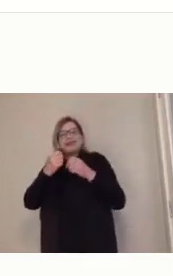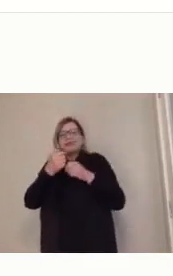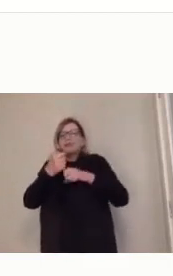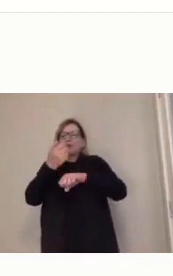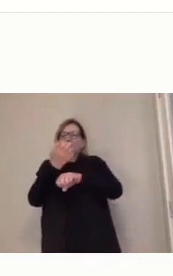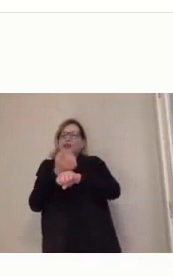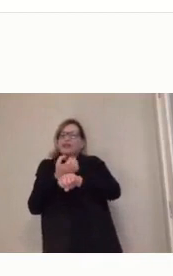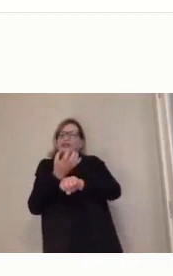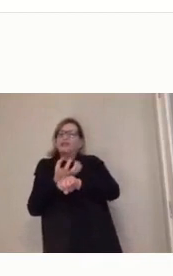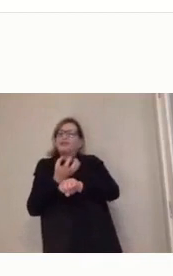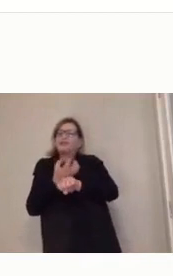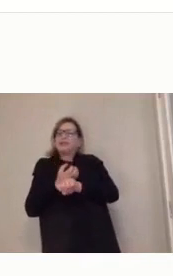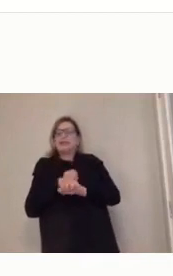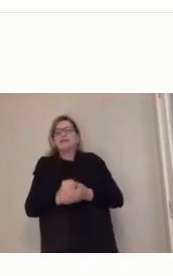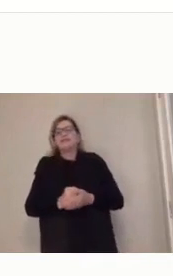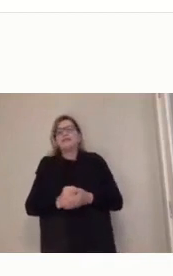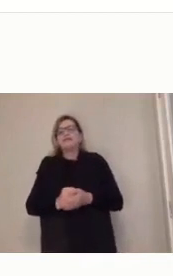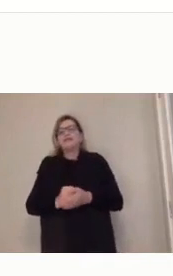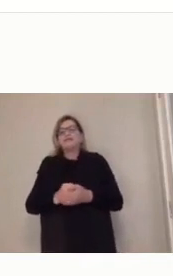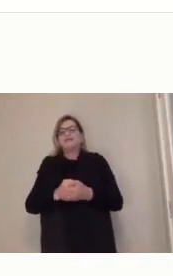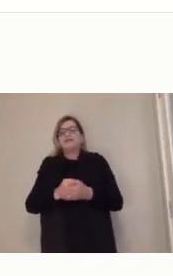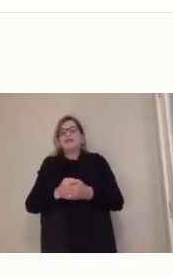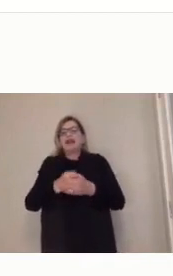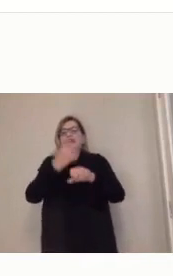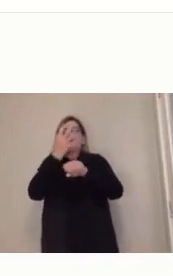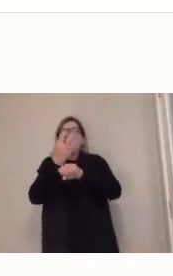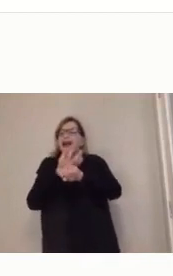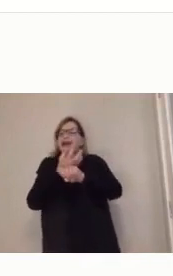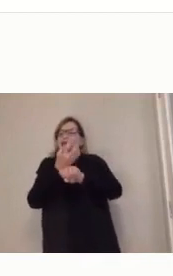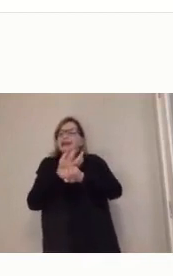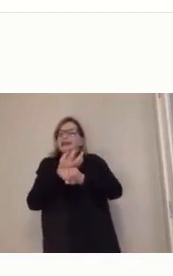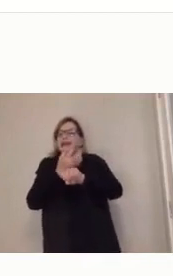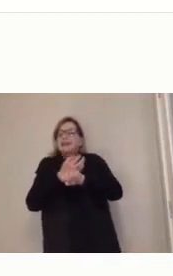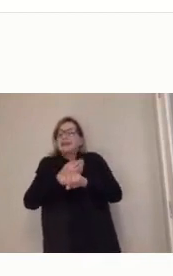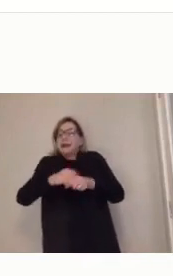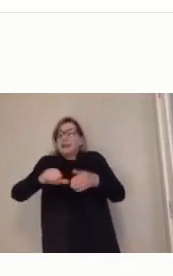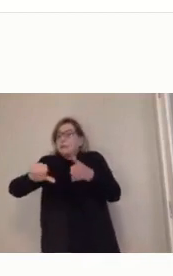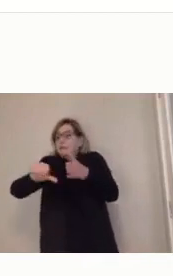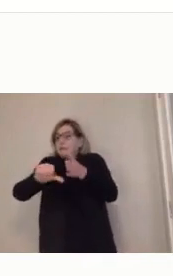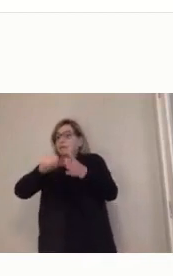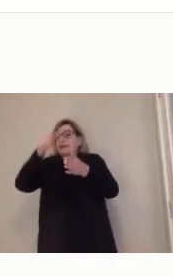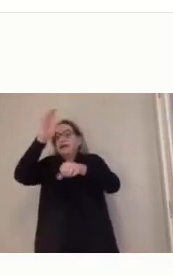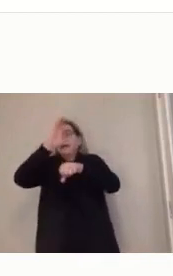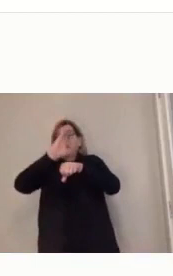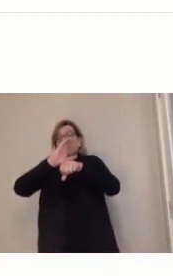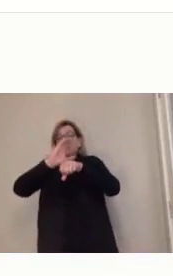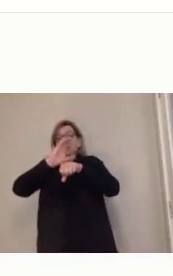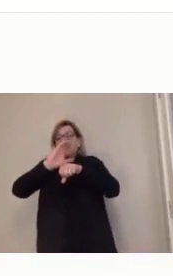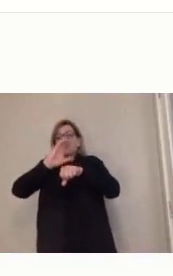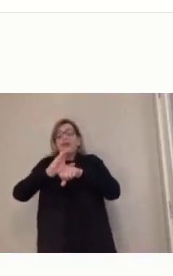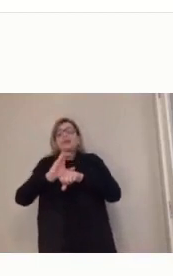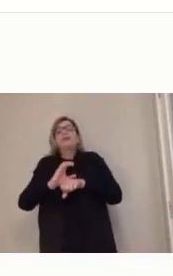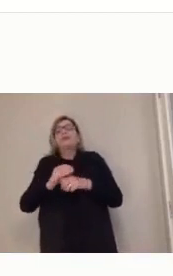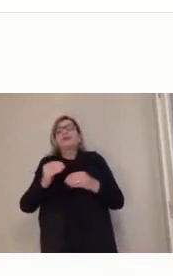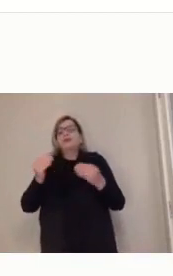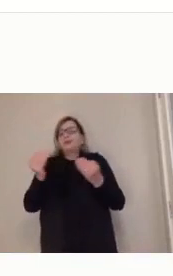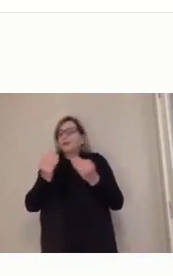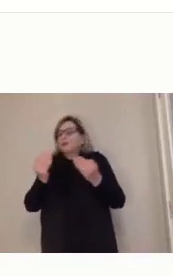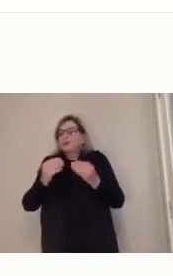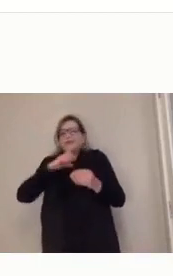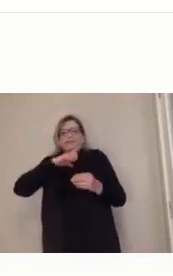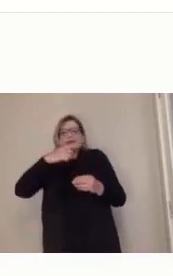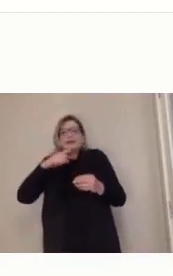Então, nossa disciplina, ela é a primeira do curso e hoje ainda nós não temos todos os nossos